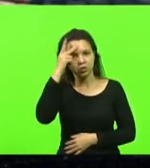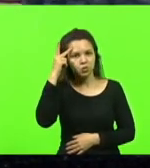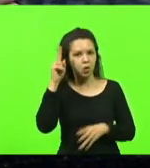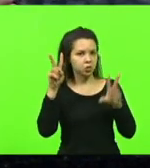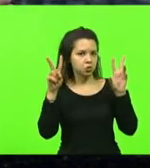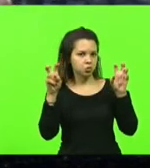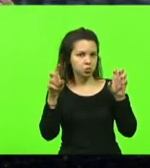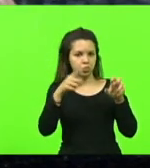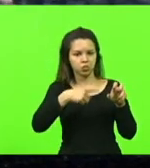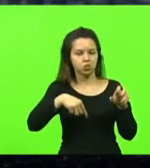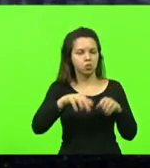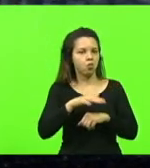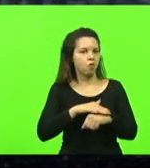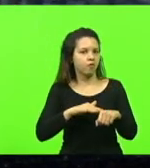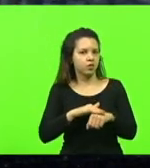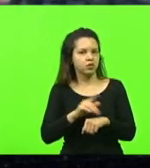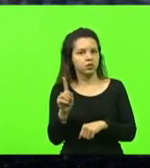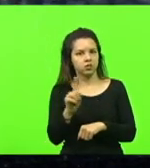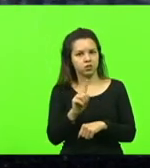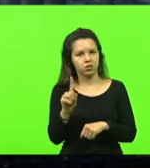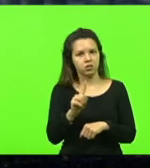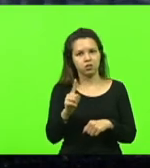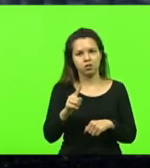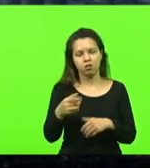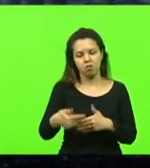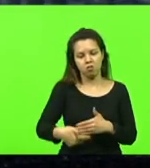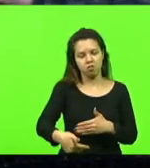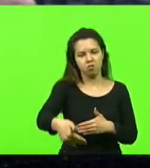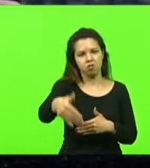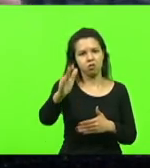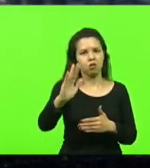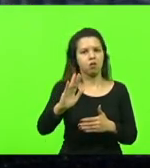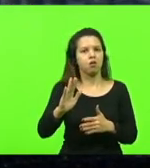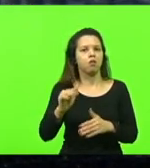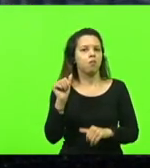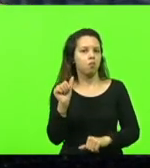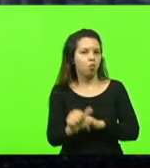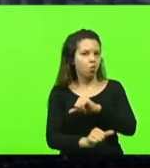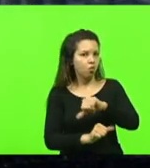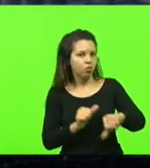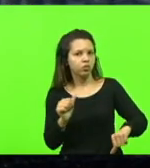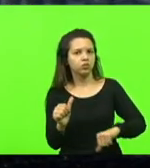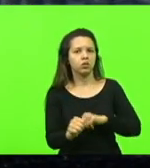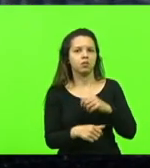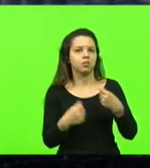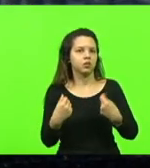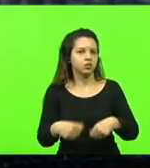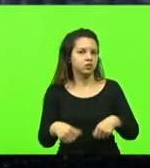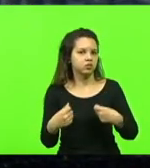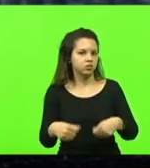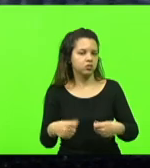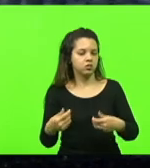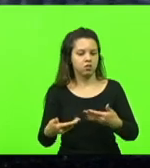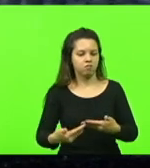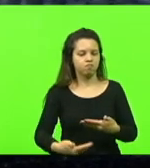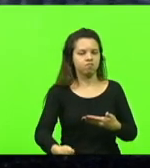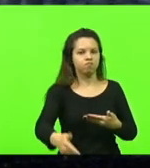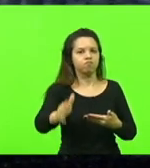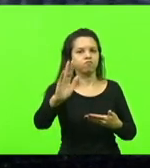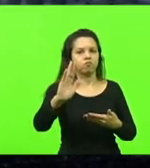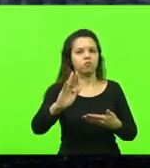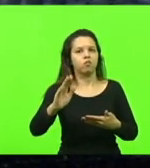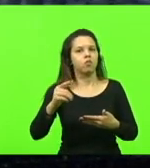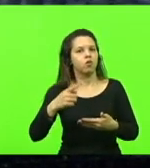não deve conversar, é daqui para frente, bola para frente, vamos mudar tudo, daqui para frente é o que der, vamos